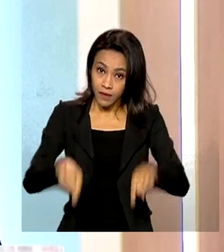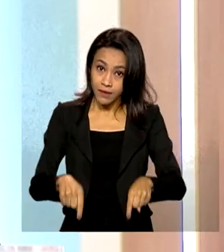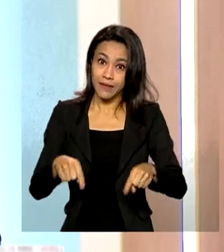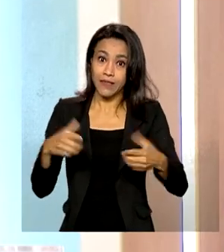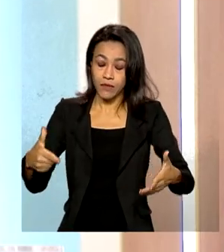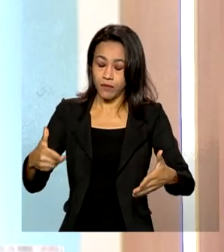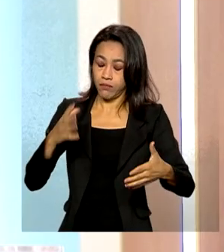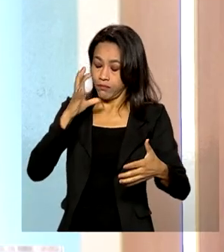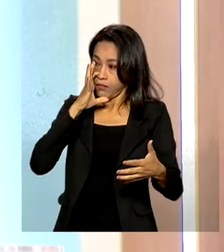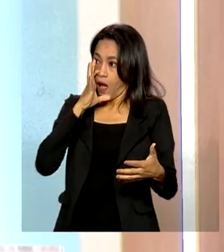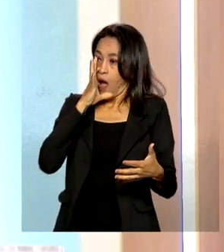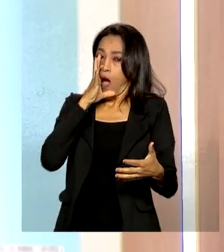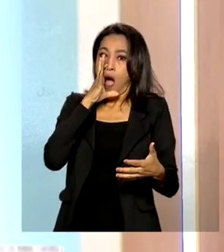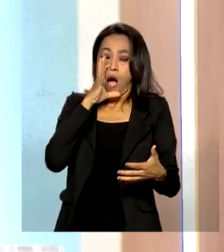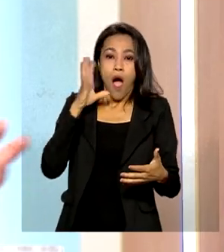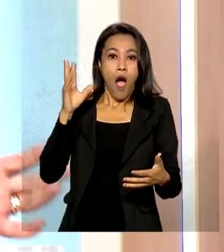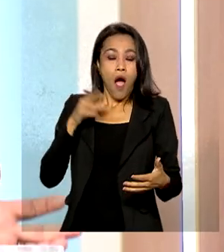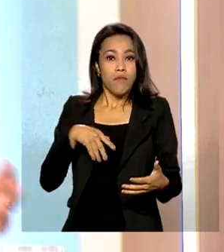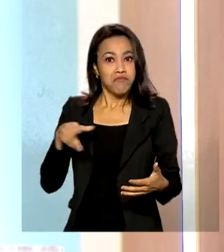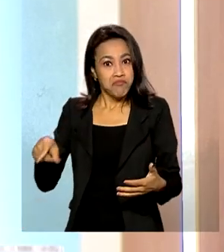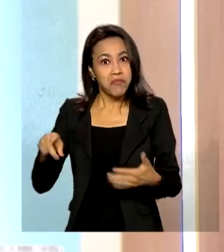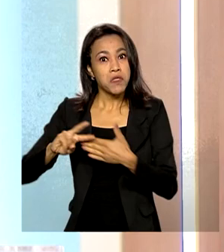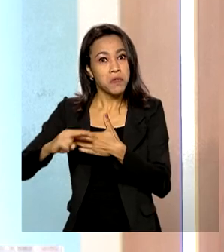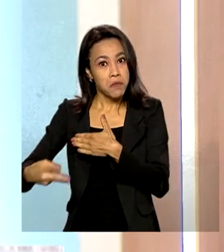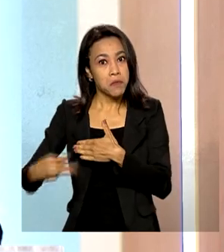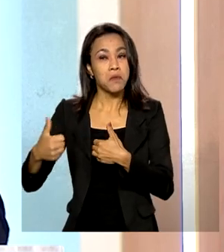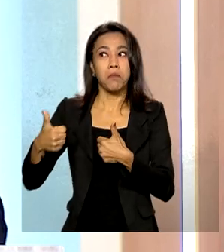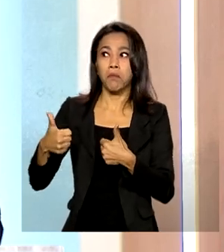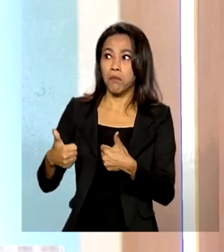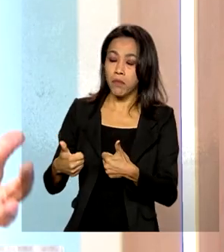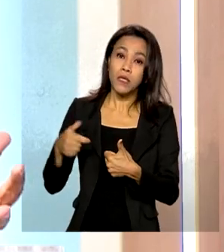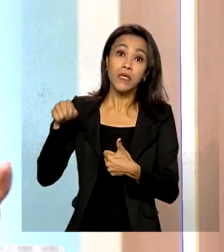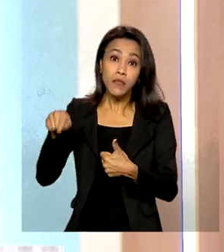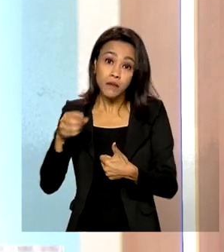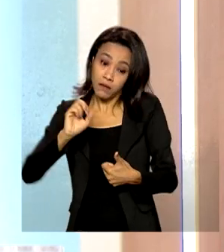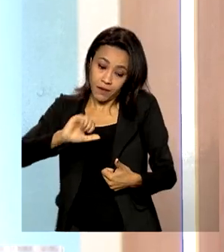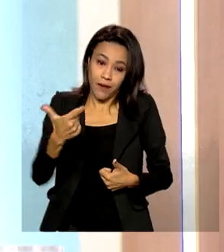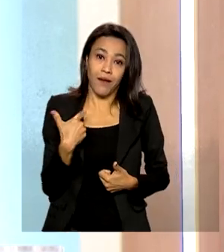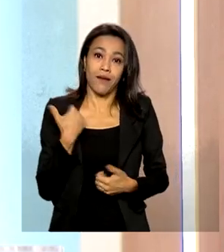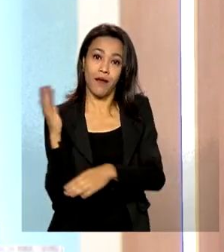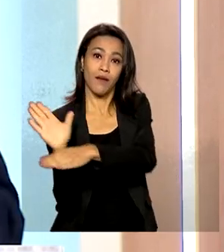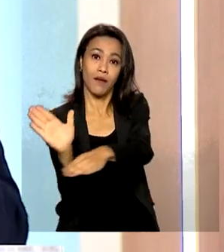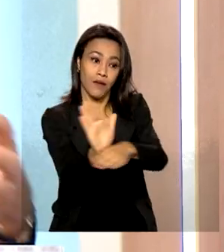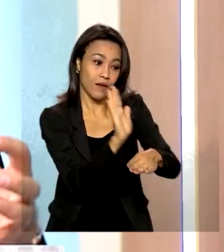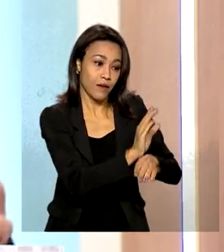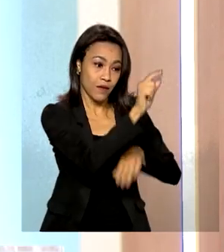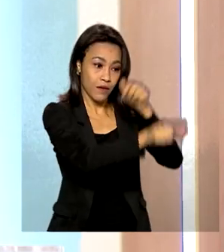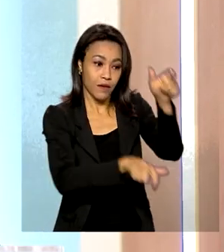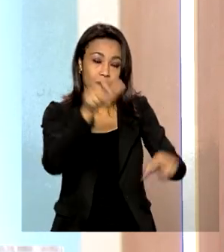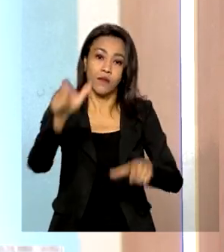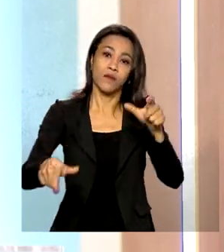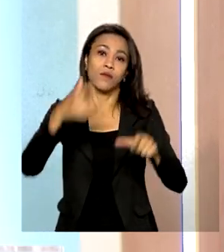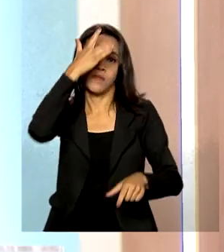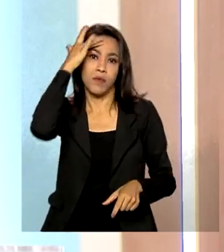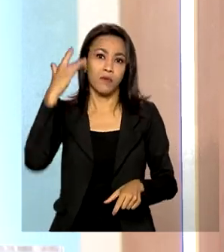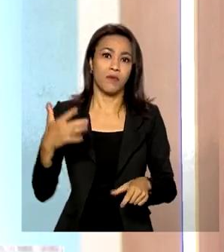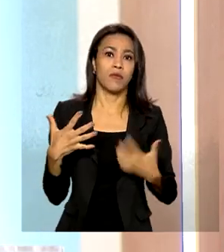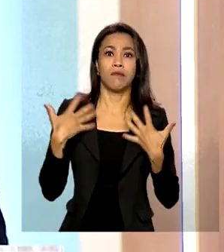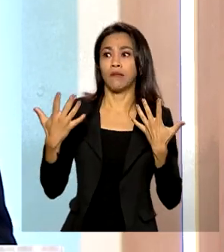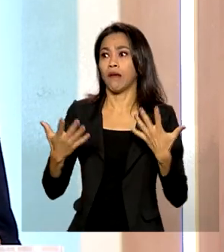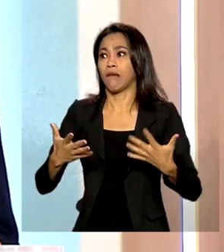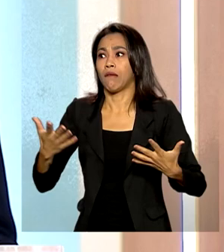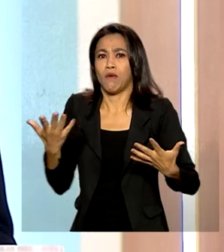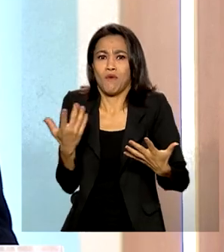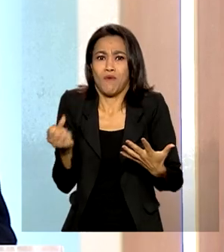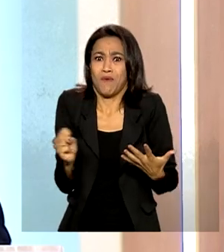surpreenderam os economistas e, claro, acabam beneficiando os consumidores que não estão mais convivendo com aquele ambiente inflacionário